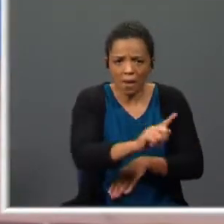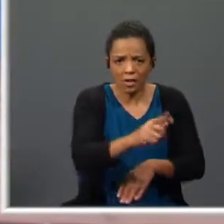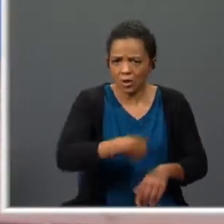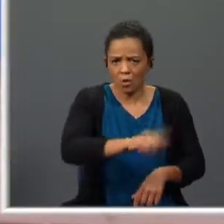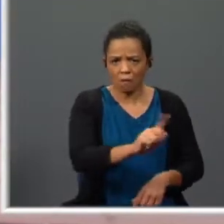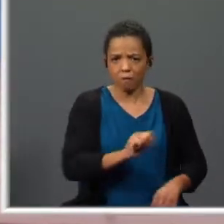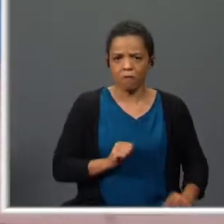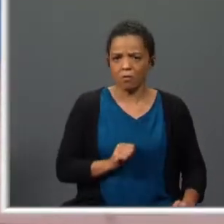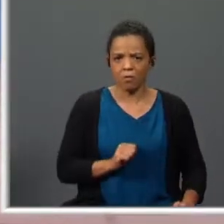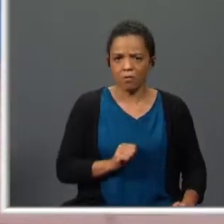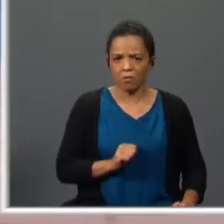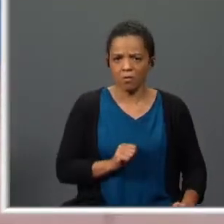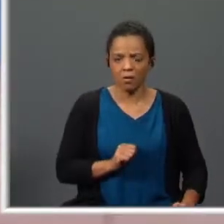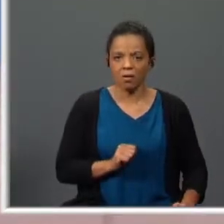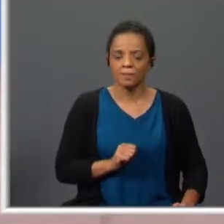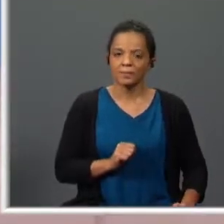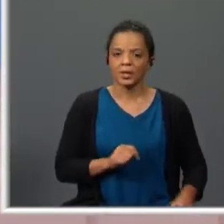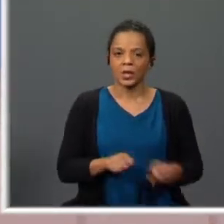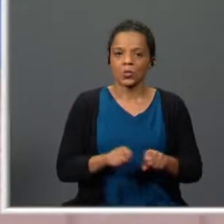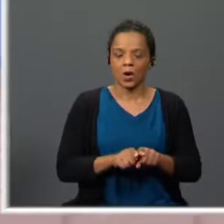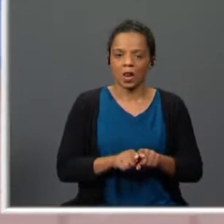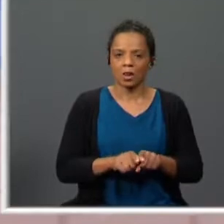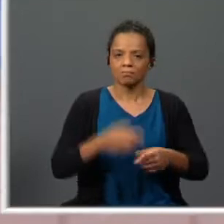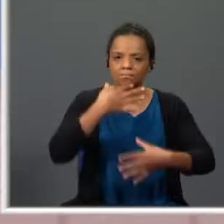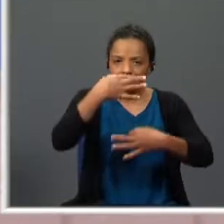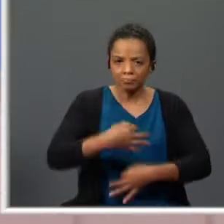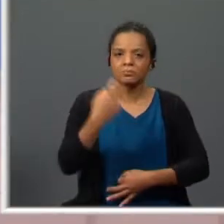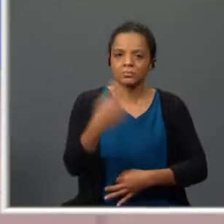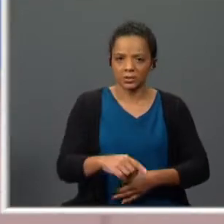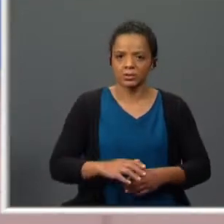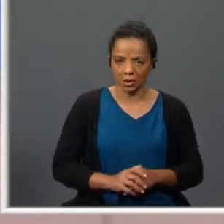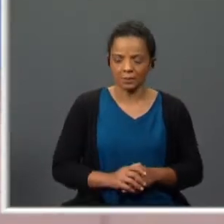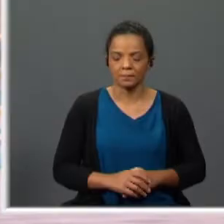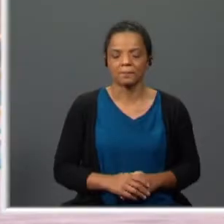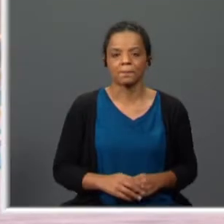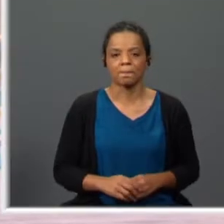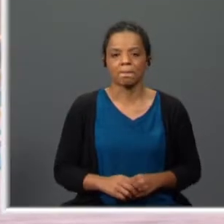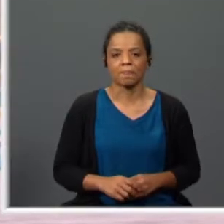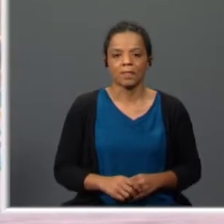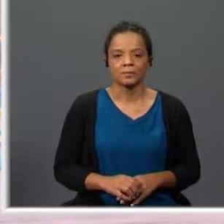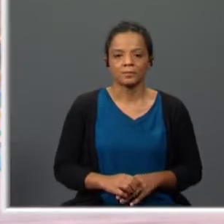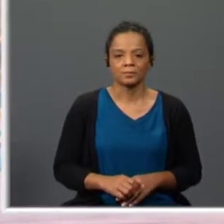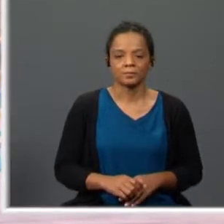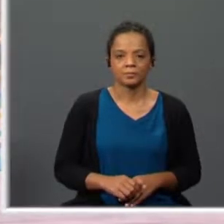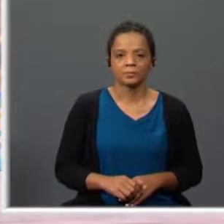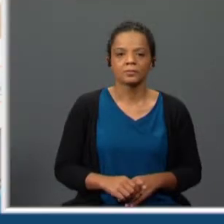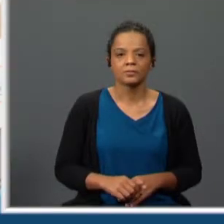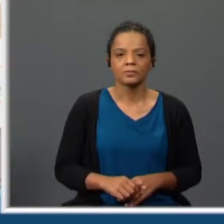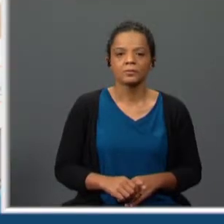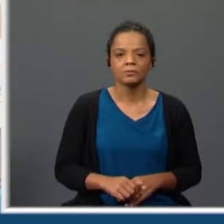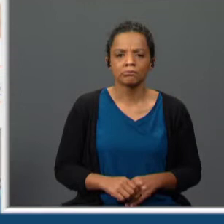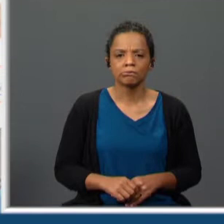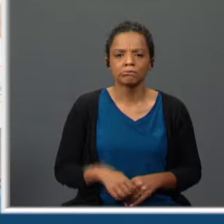aí, não é? Portanto, apresenta-se com todas as certezas. Vamos continuar. Que é vez de